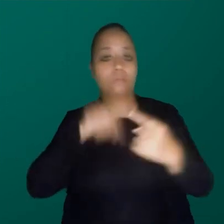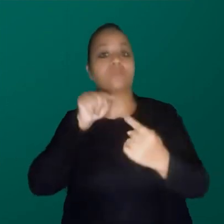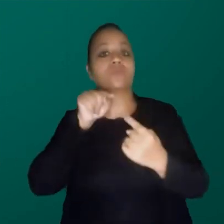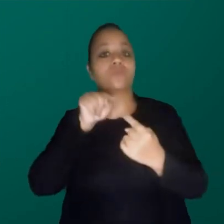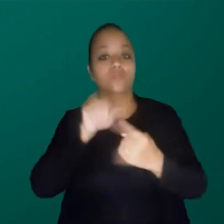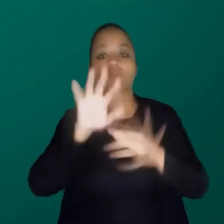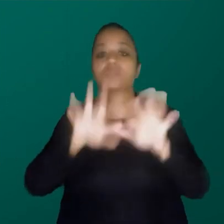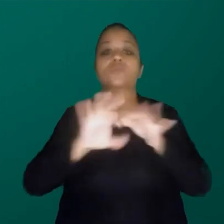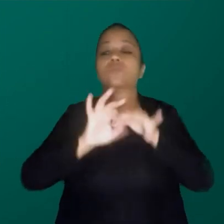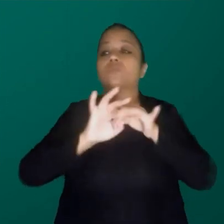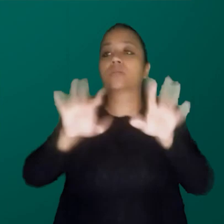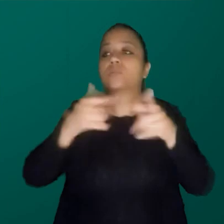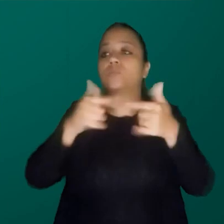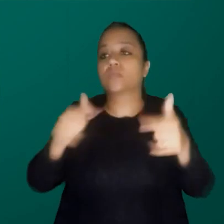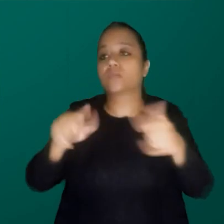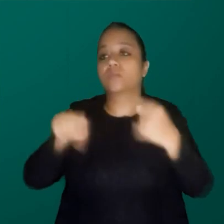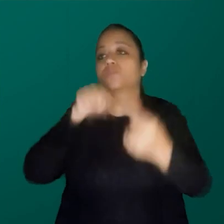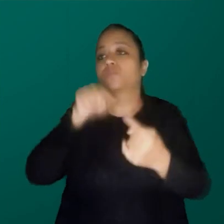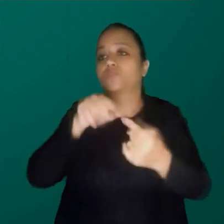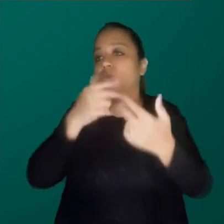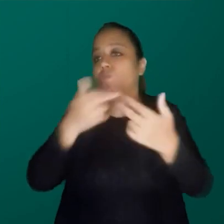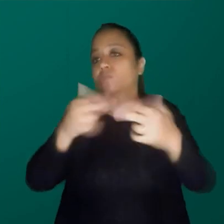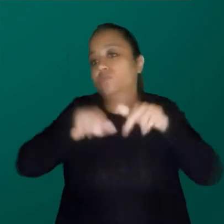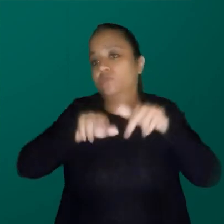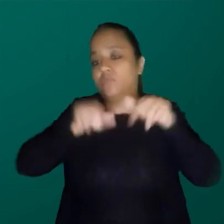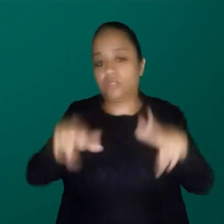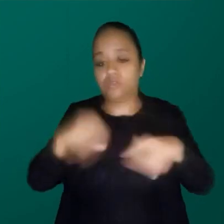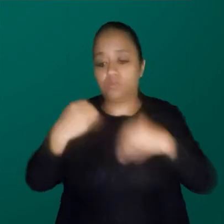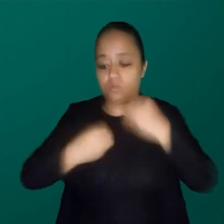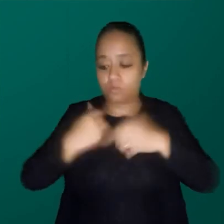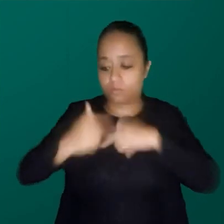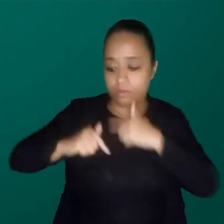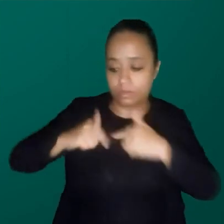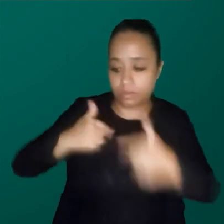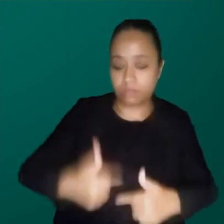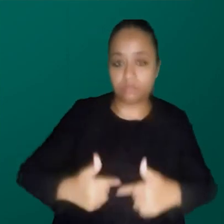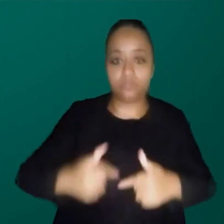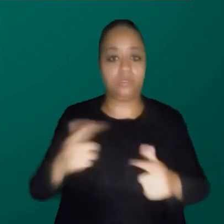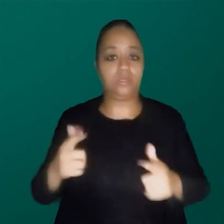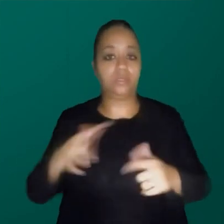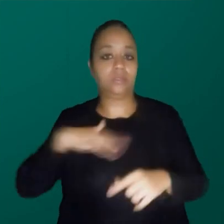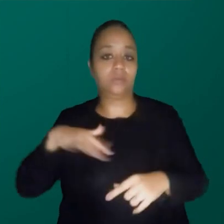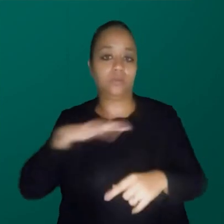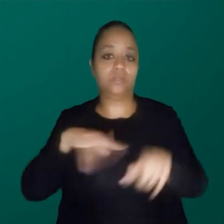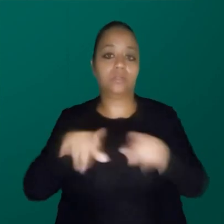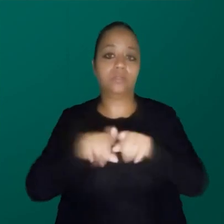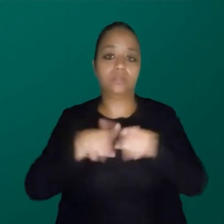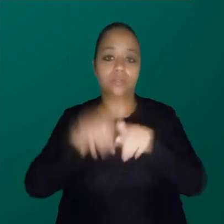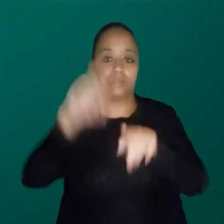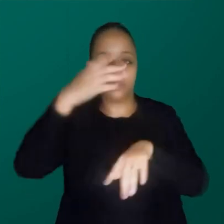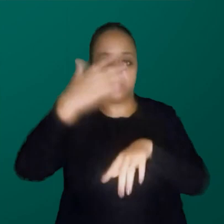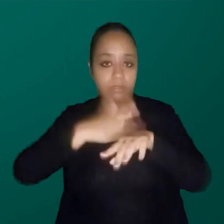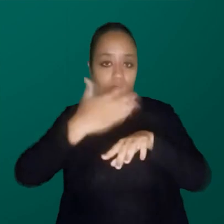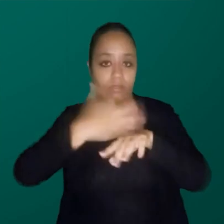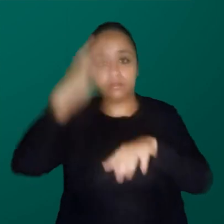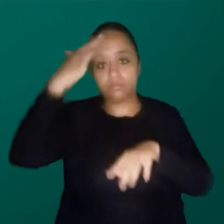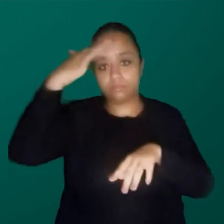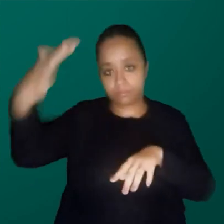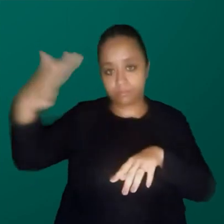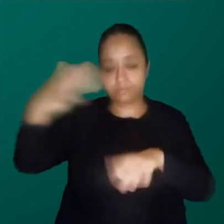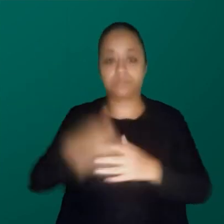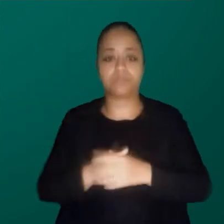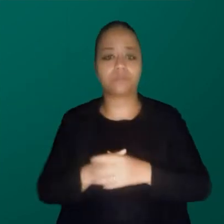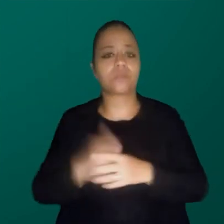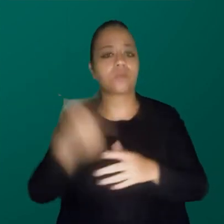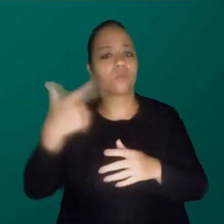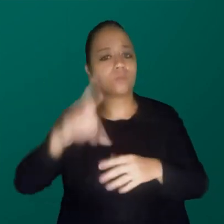objetividade, não abre espaço porque é diferente. Como que a gente atua nisso do ponto de vista da prática e da teoria? E tem uma última coisa que eu coloquei aqui que